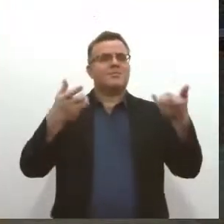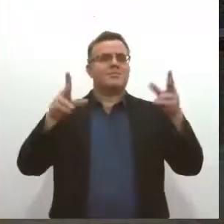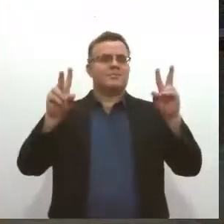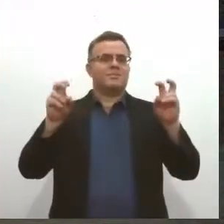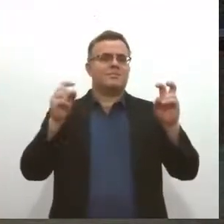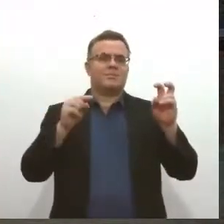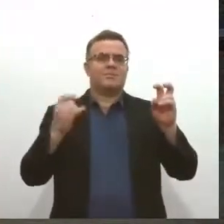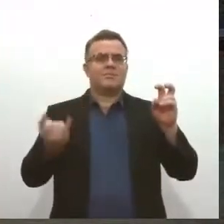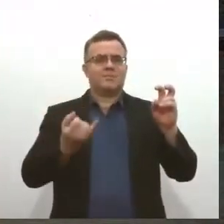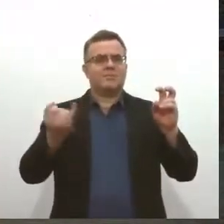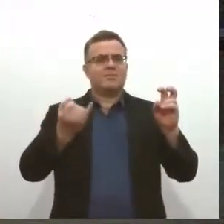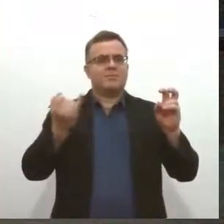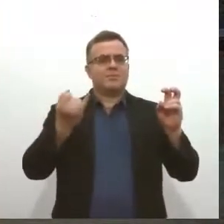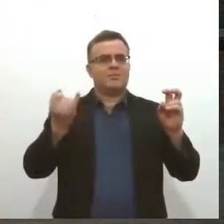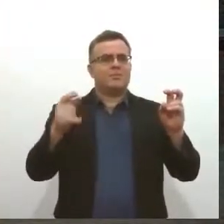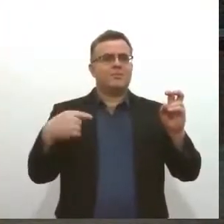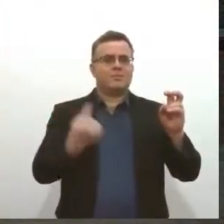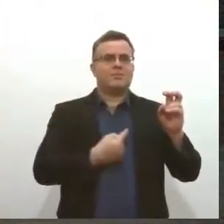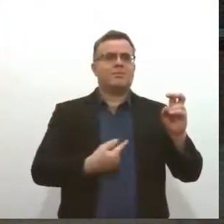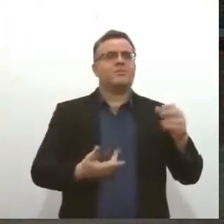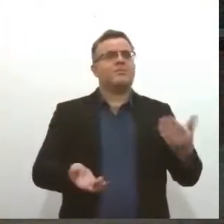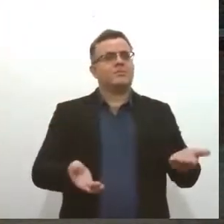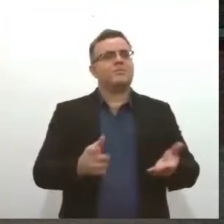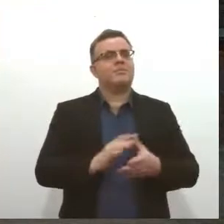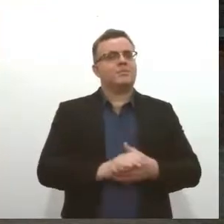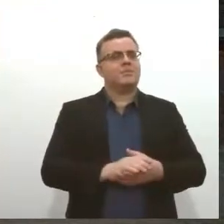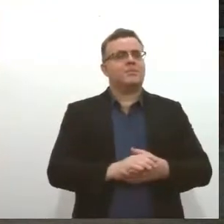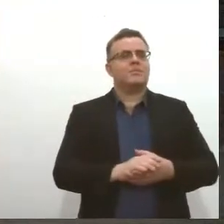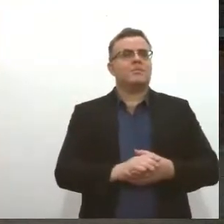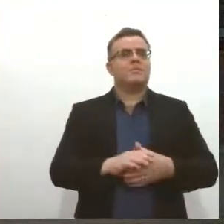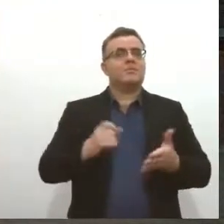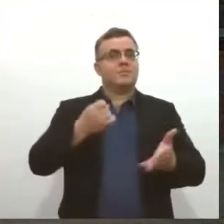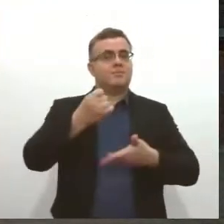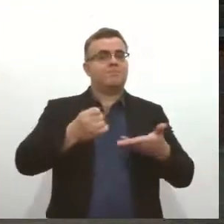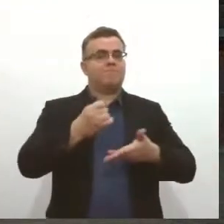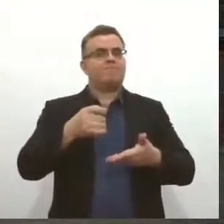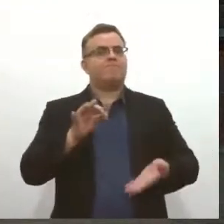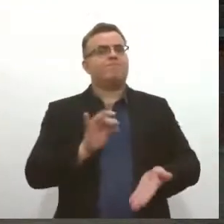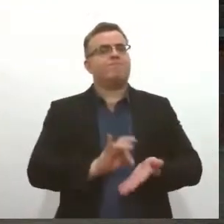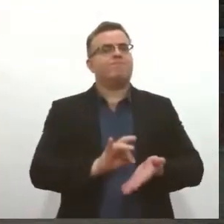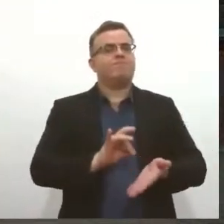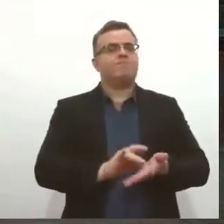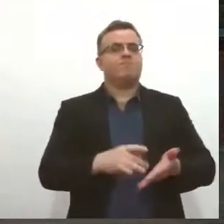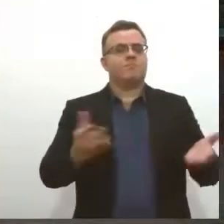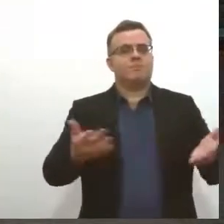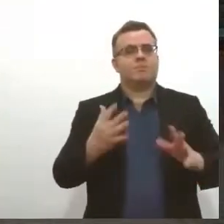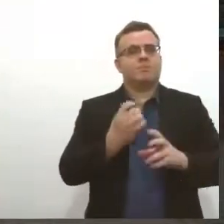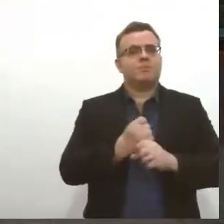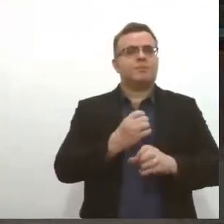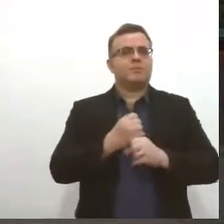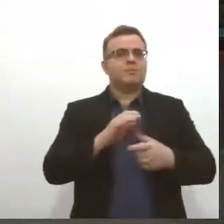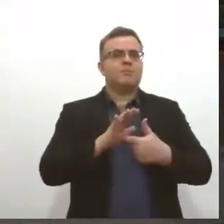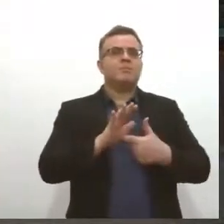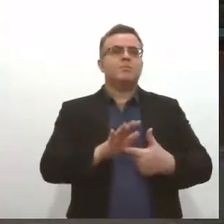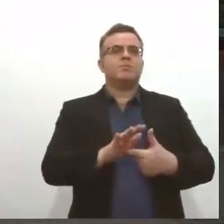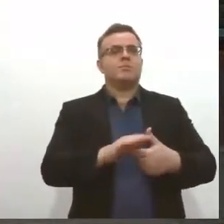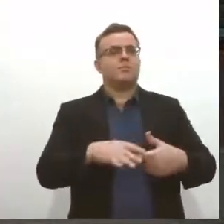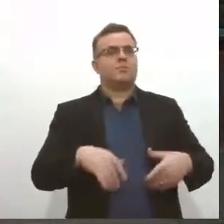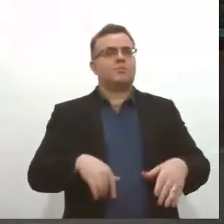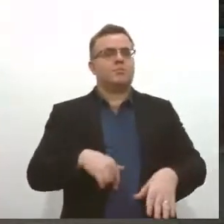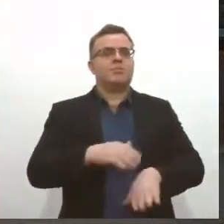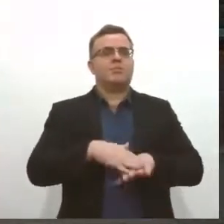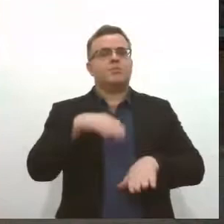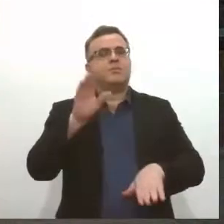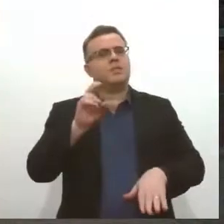importante... É importante falar que a gente tem... fundamental. A gente tem dados aqui do Conselho Nacional de Justiça que mais de 5 milhões de